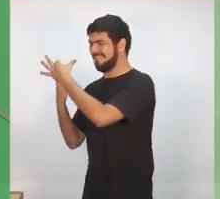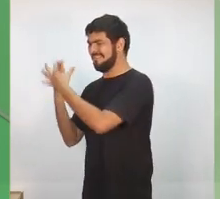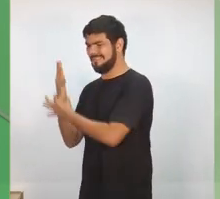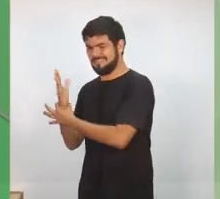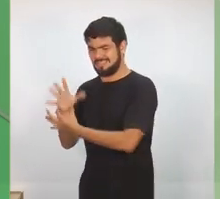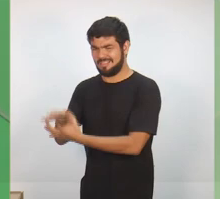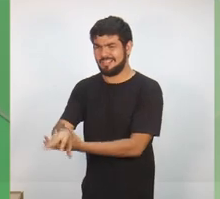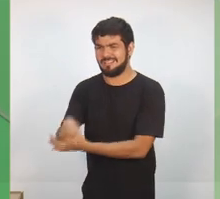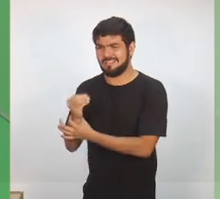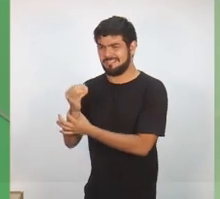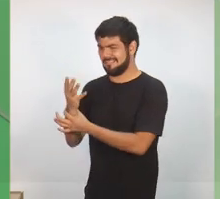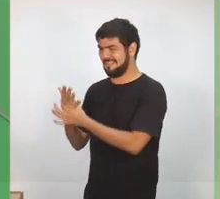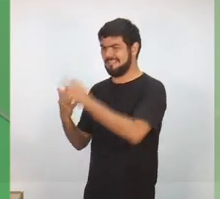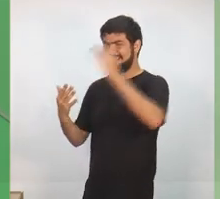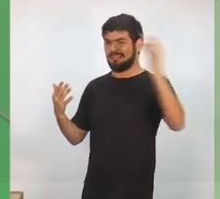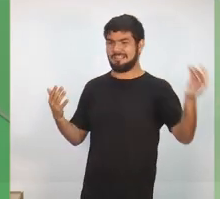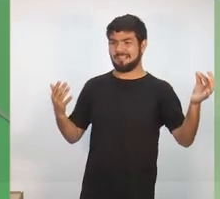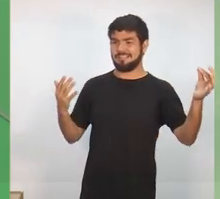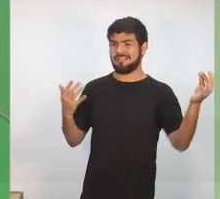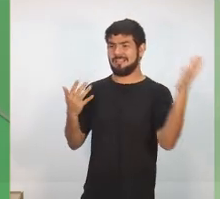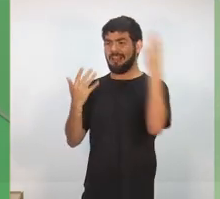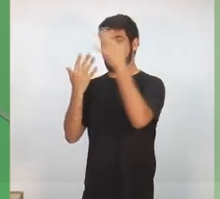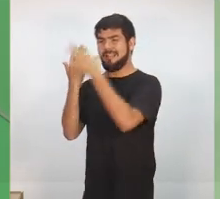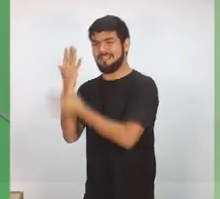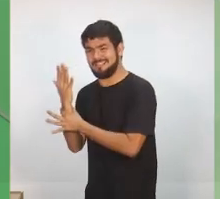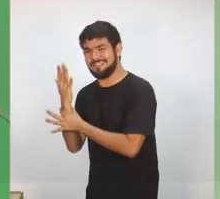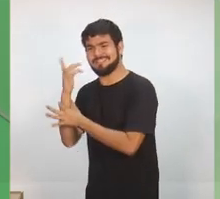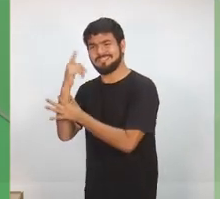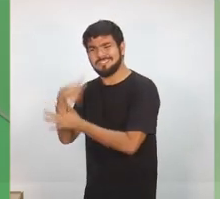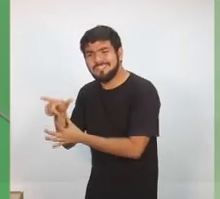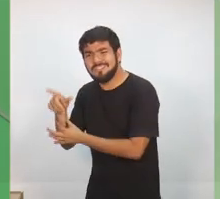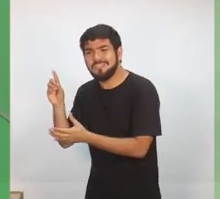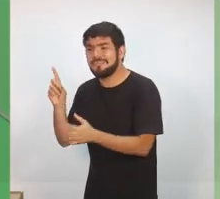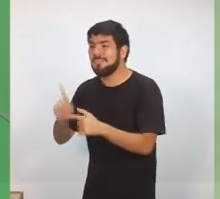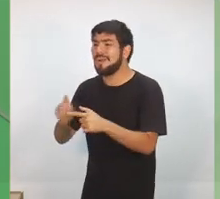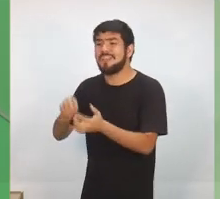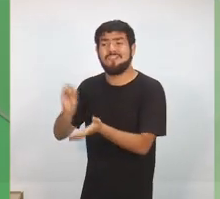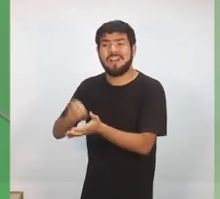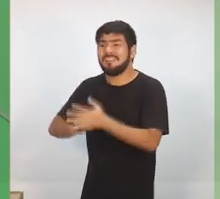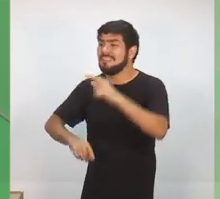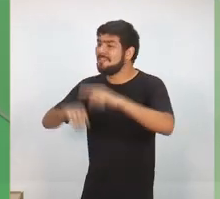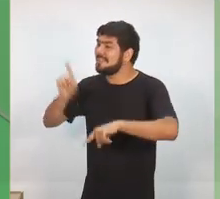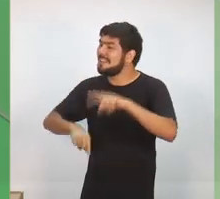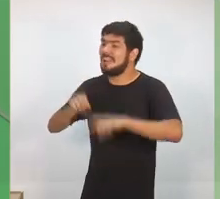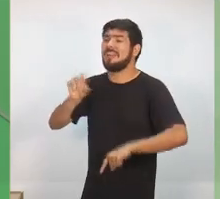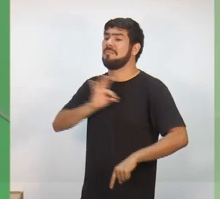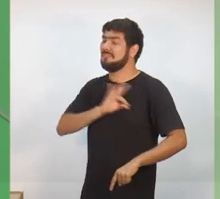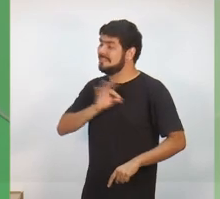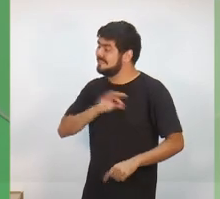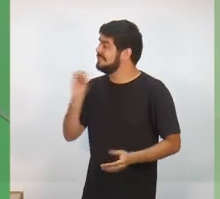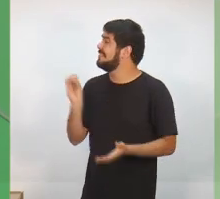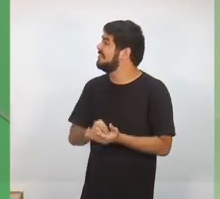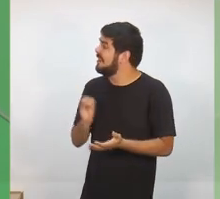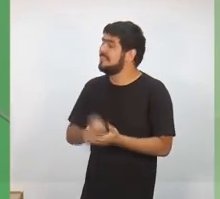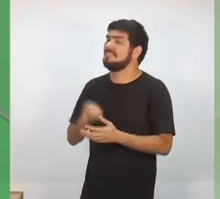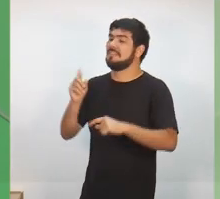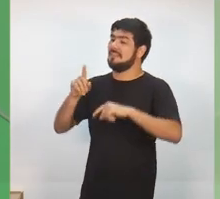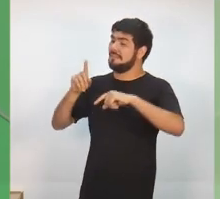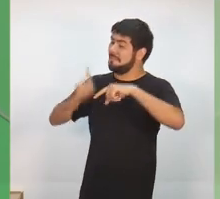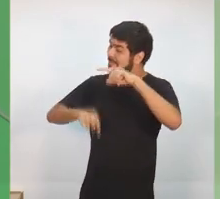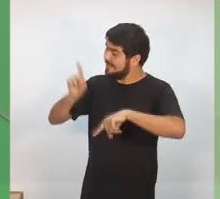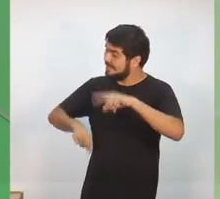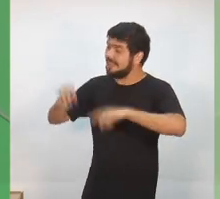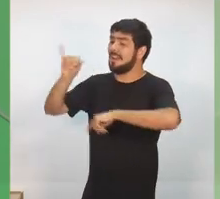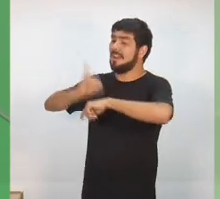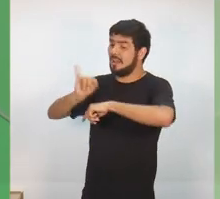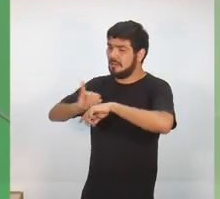até de corpo de delito. Ou seja, nós estamos desaparelhados em todos os sentidos da polícia e nós temos que aparelhar, botar os